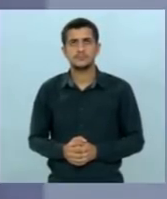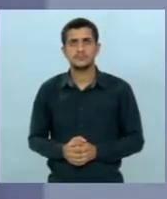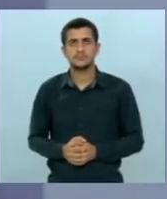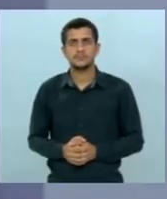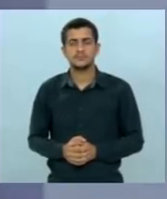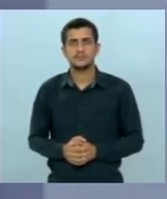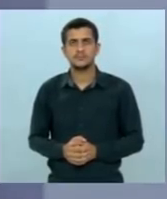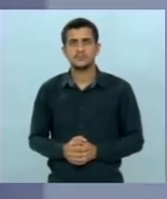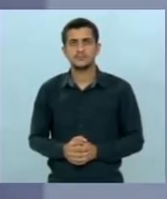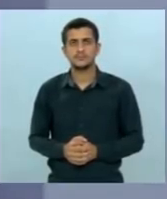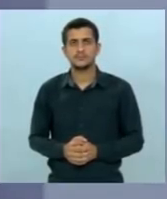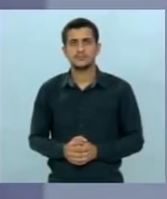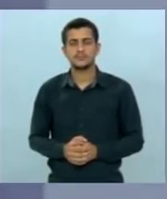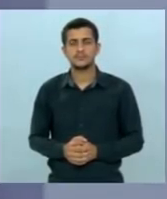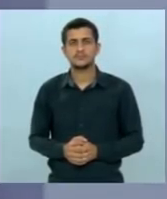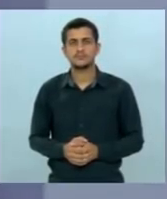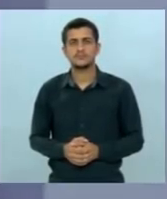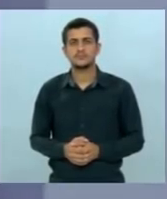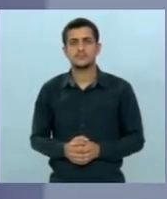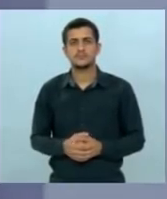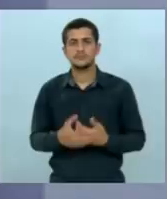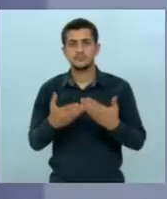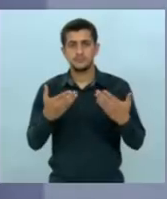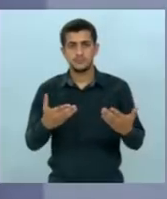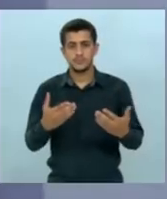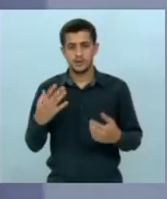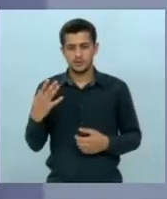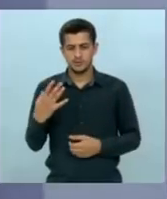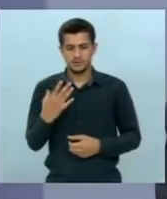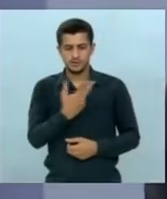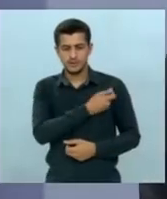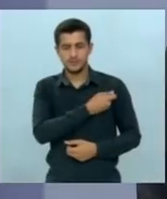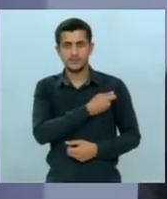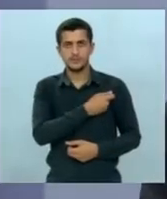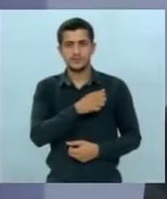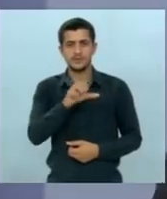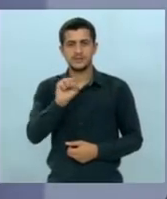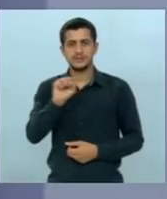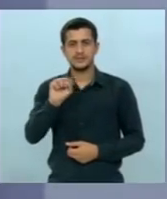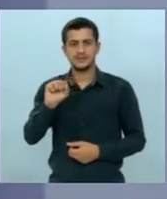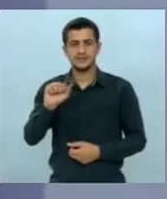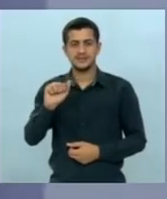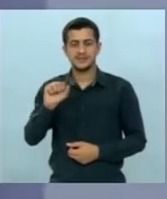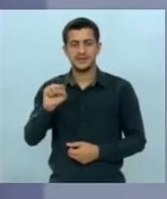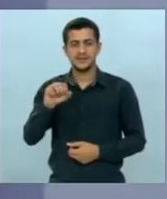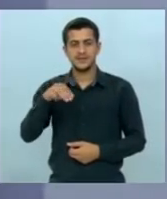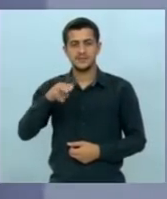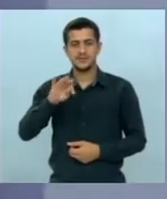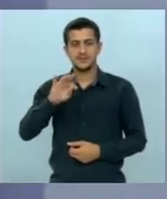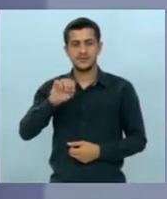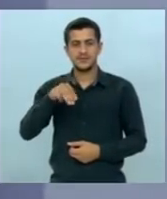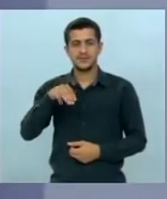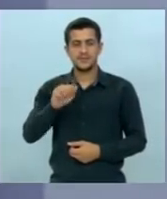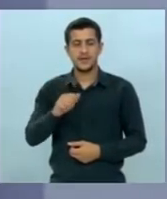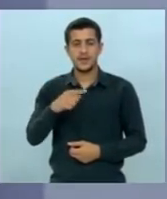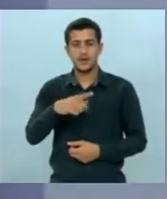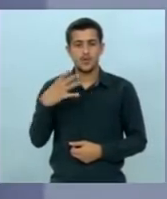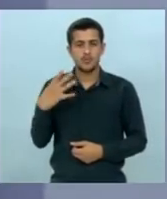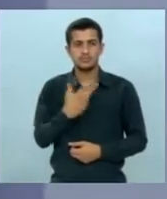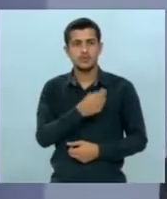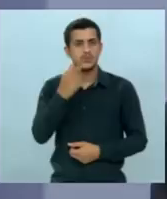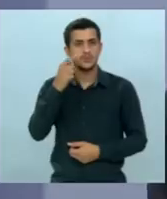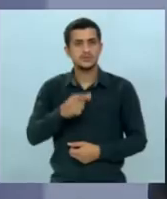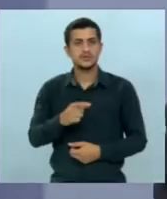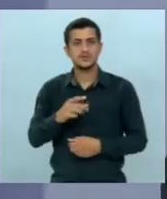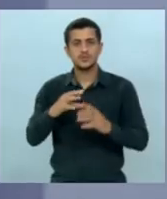o candidato salvador da pátria e o Sassá Mutema que vai resolver tudo das questões eu quero